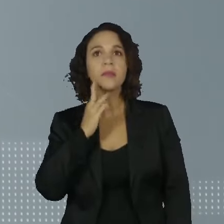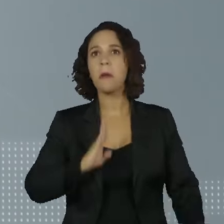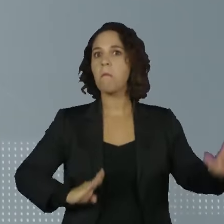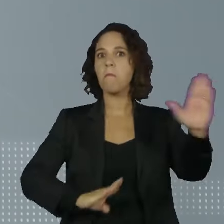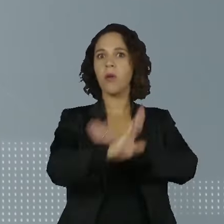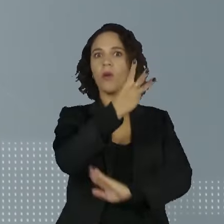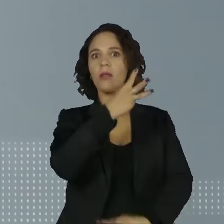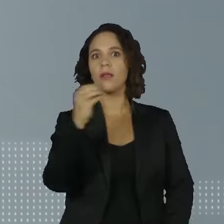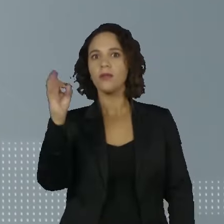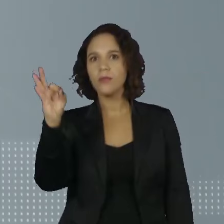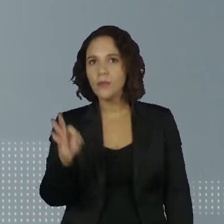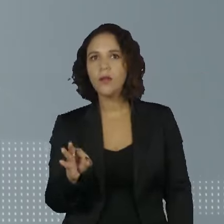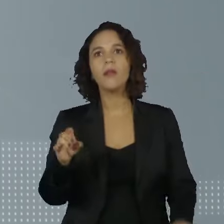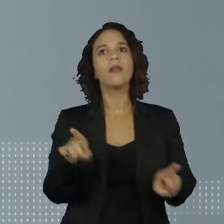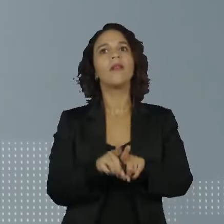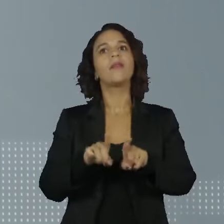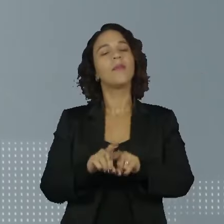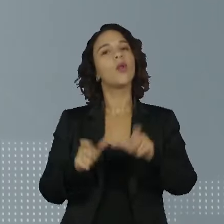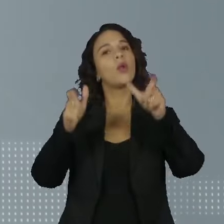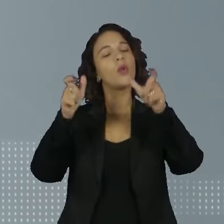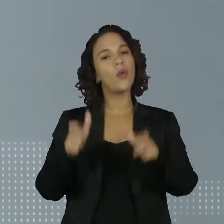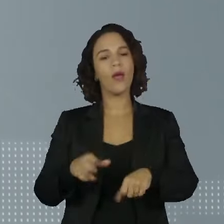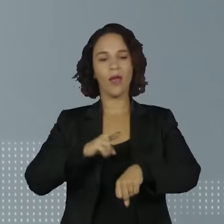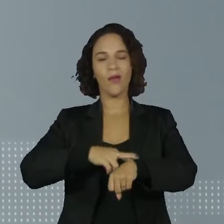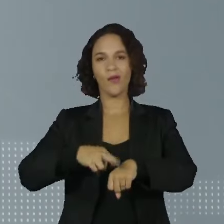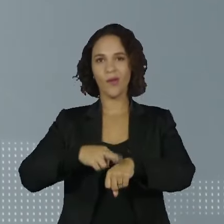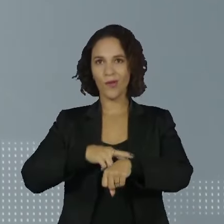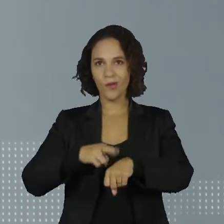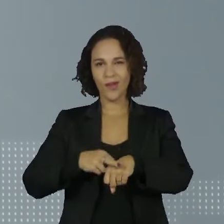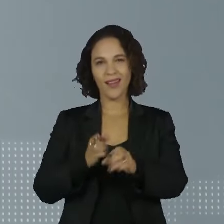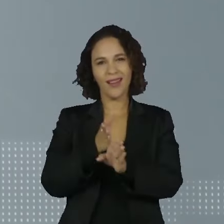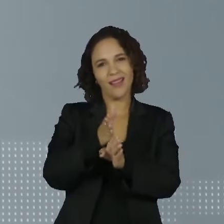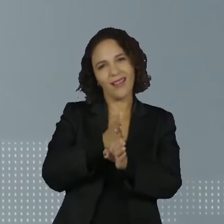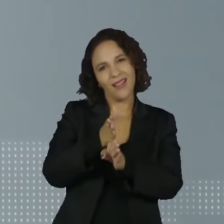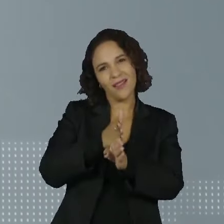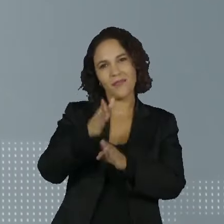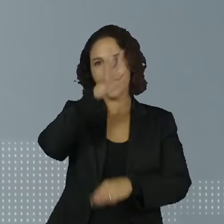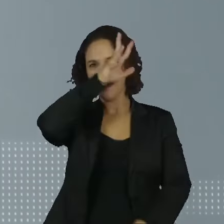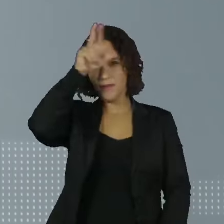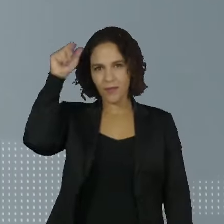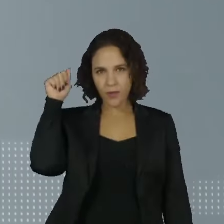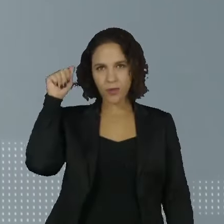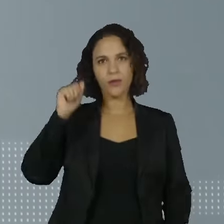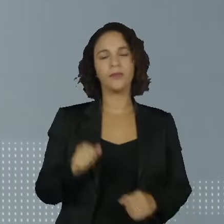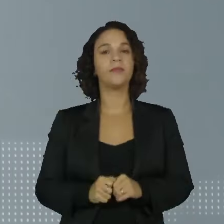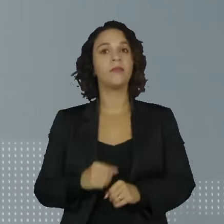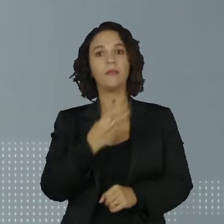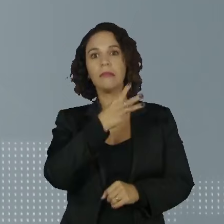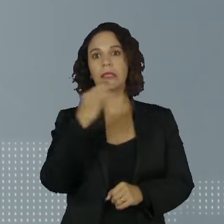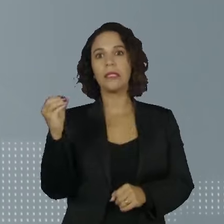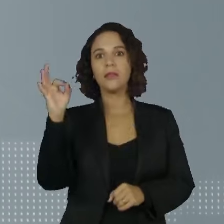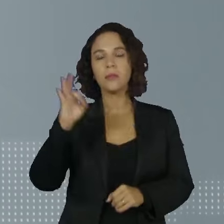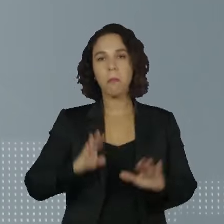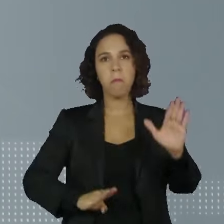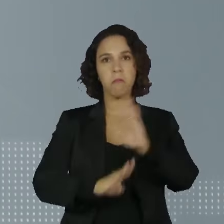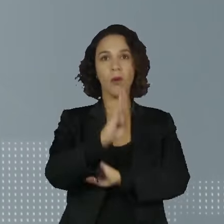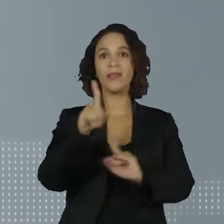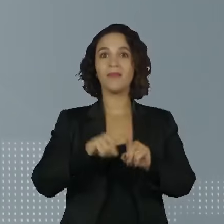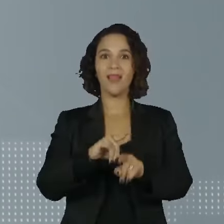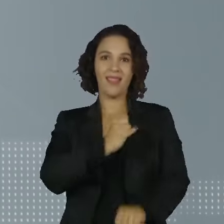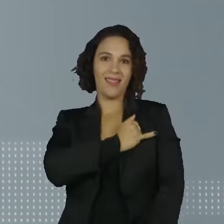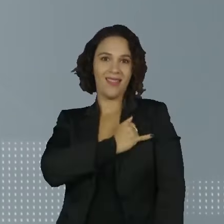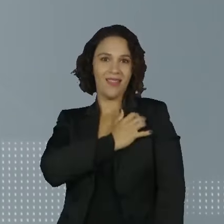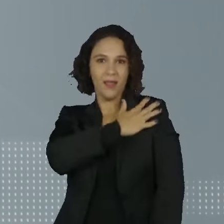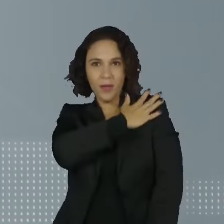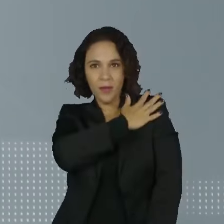assim como o território Waimiri-Atroari, entre o Amazonas e Roraima. Na mesma região, a terra Yanomami registrou